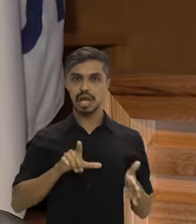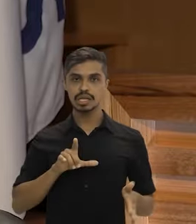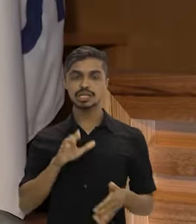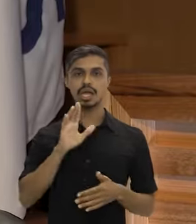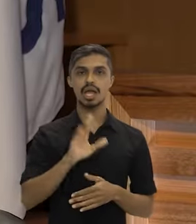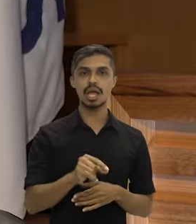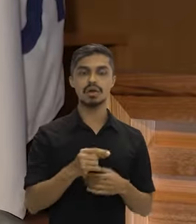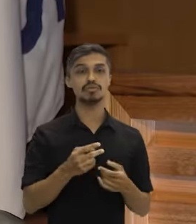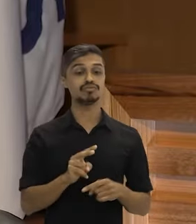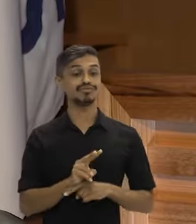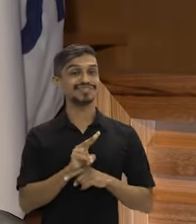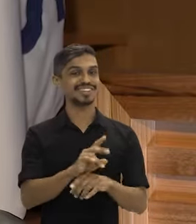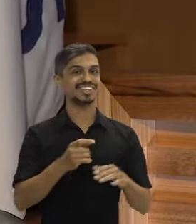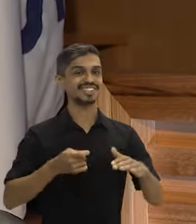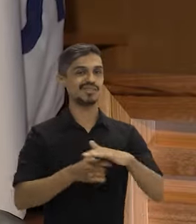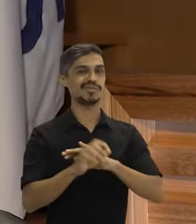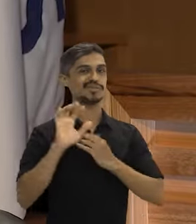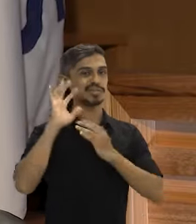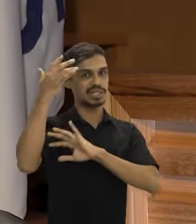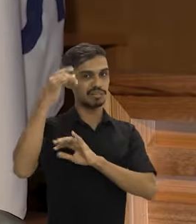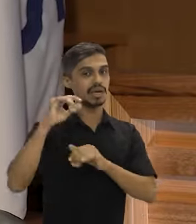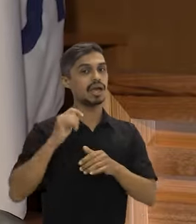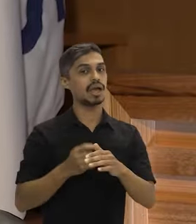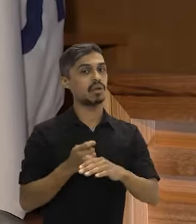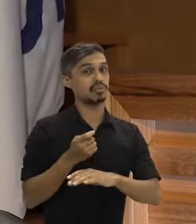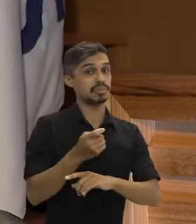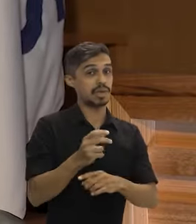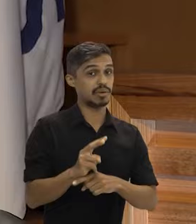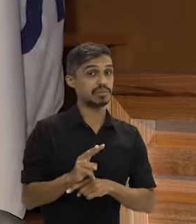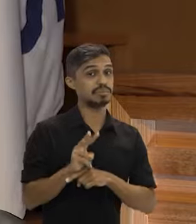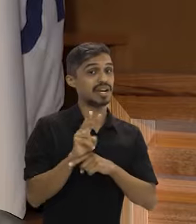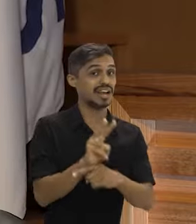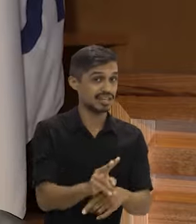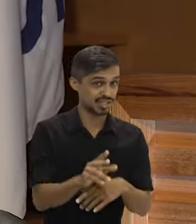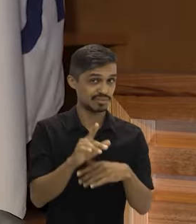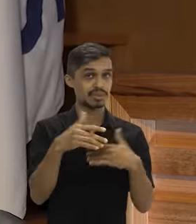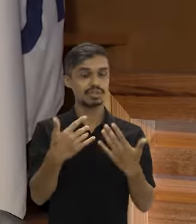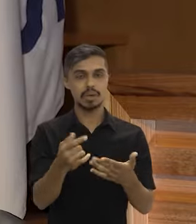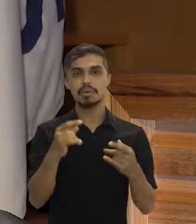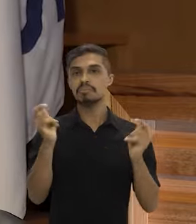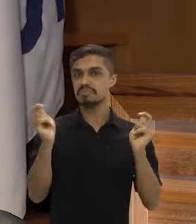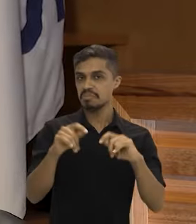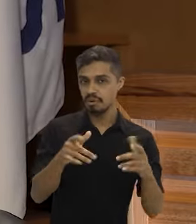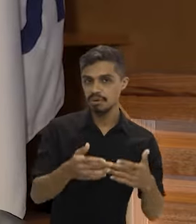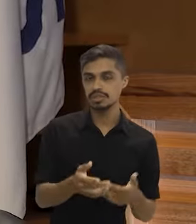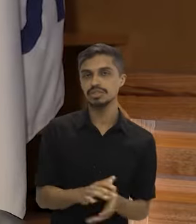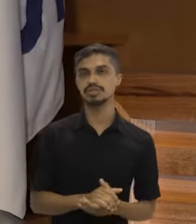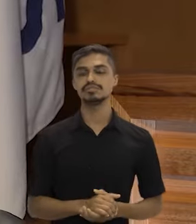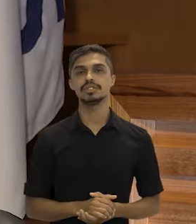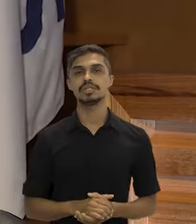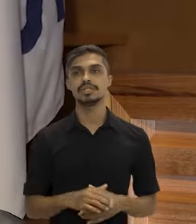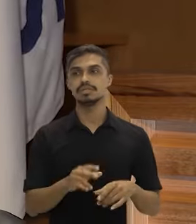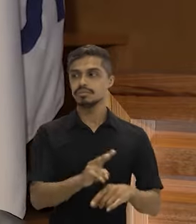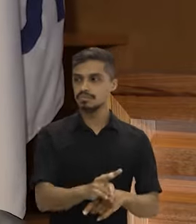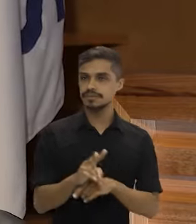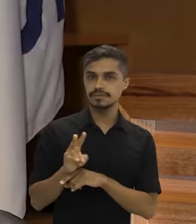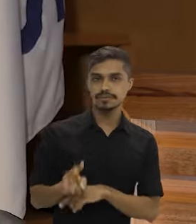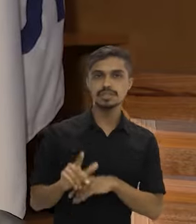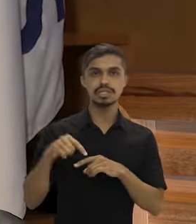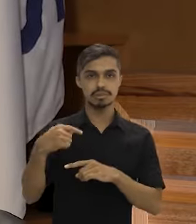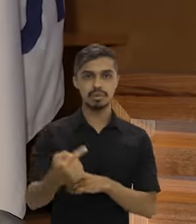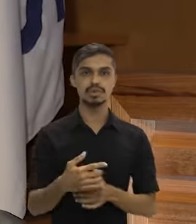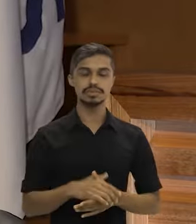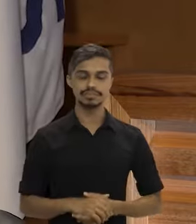como eu tinha dito, aí é uma linha de financiamento com juros diferenciados, mas que também está aberto para que a gente tenha não